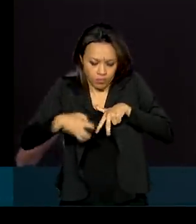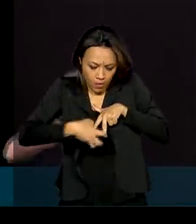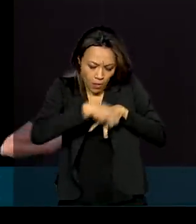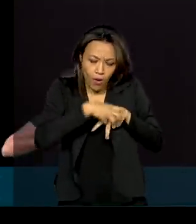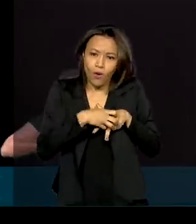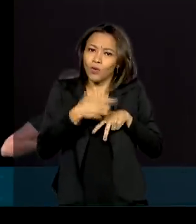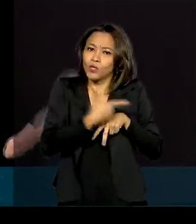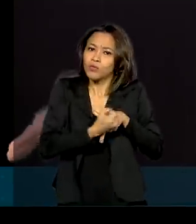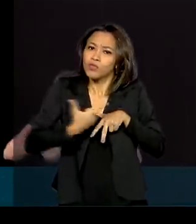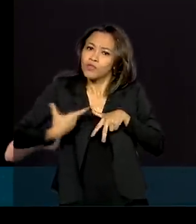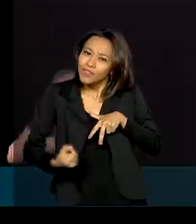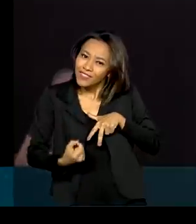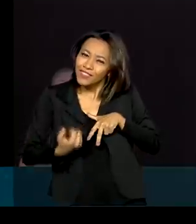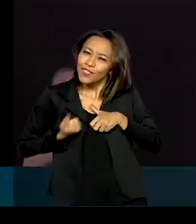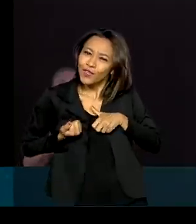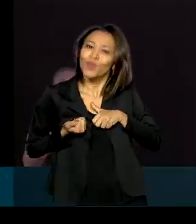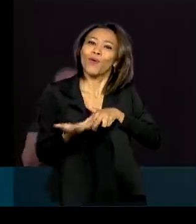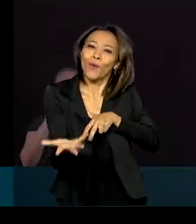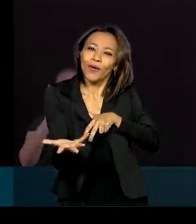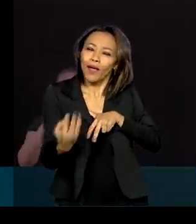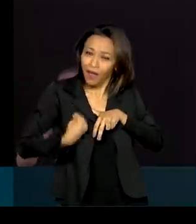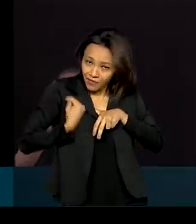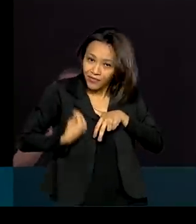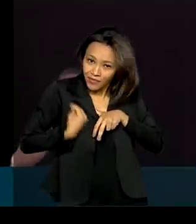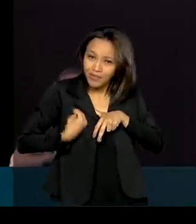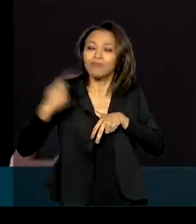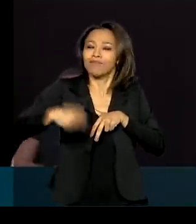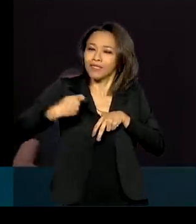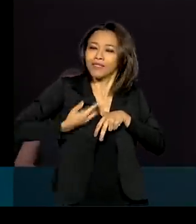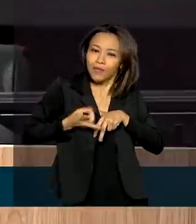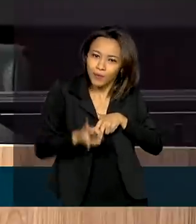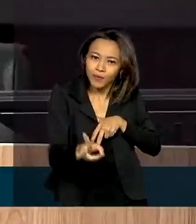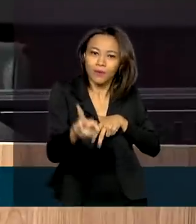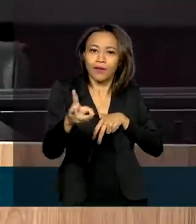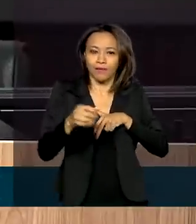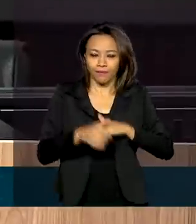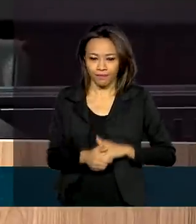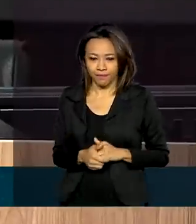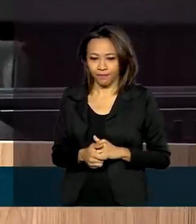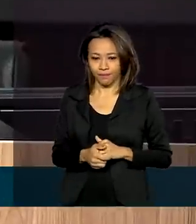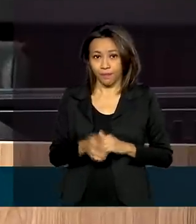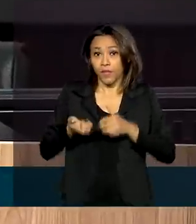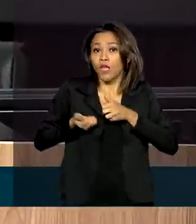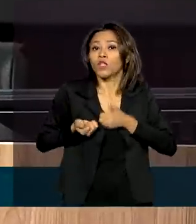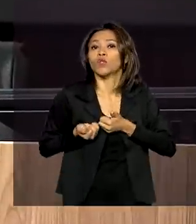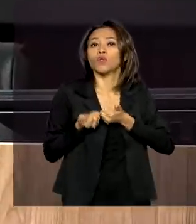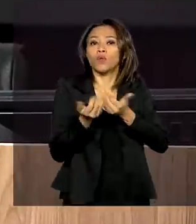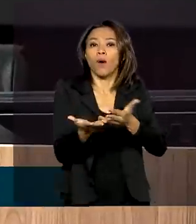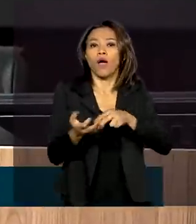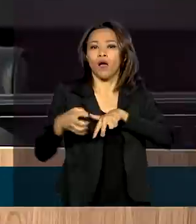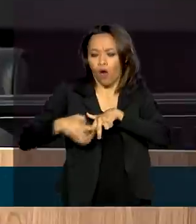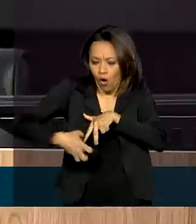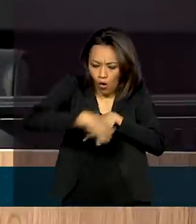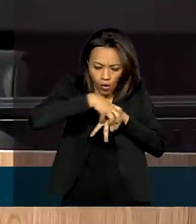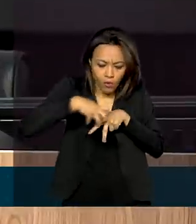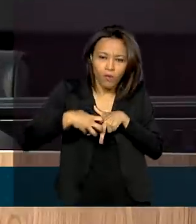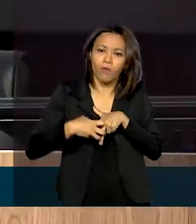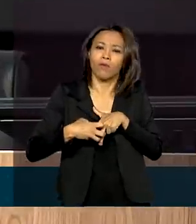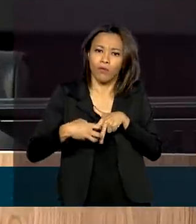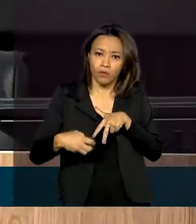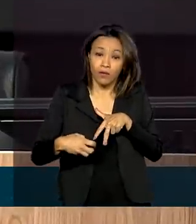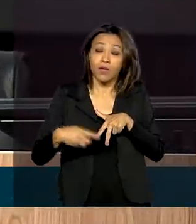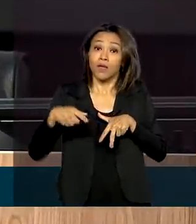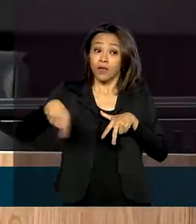com o tema Doe Órgãos. A vida precisa continuar. Doar os órgãos e as famílias